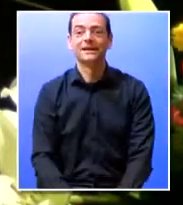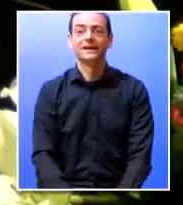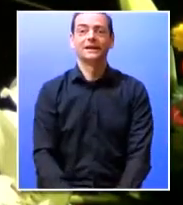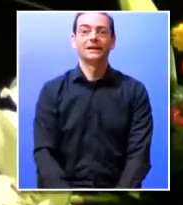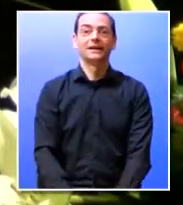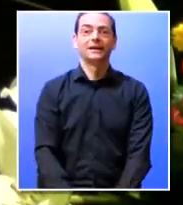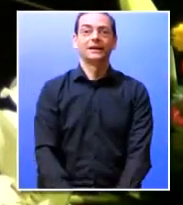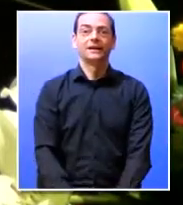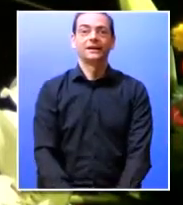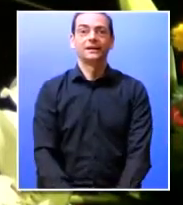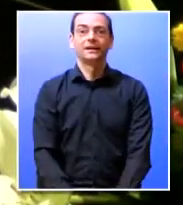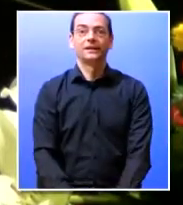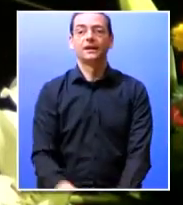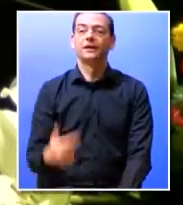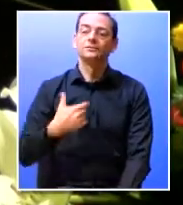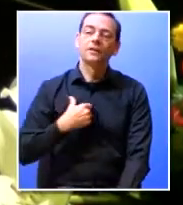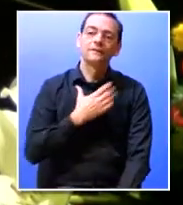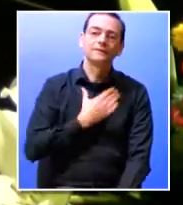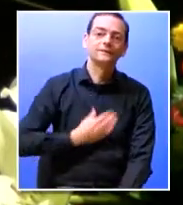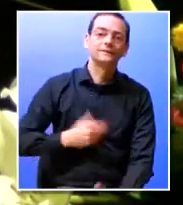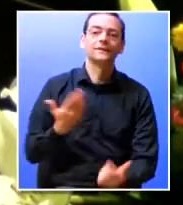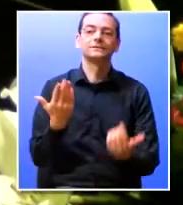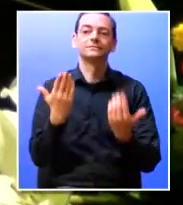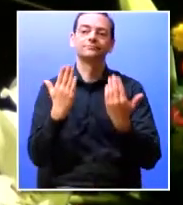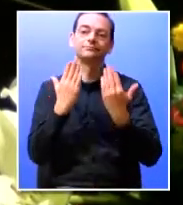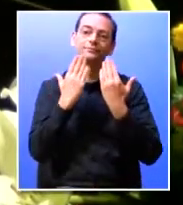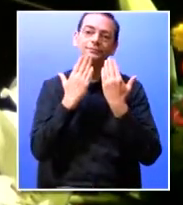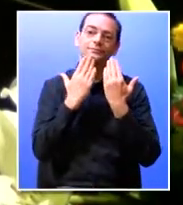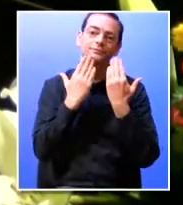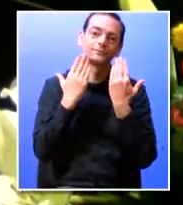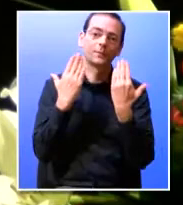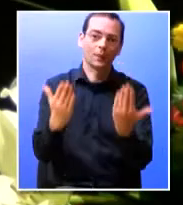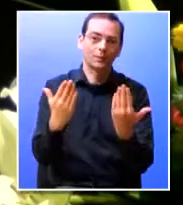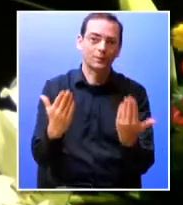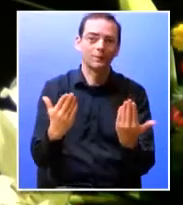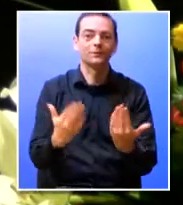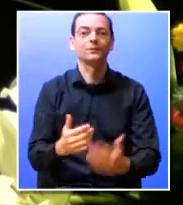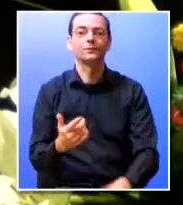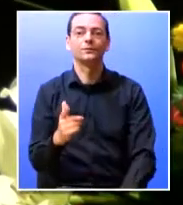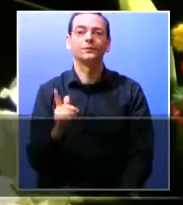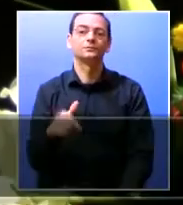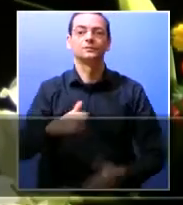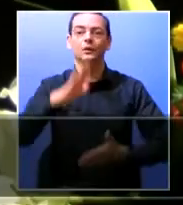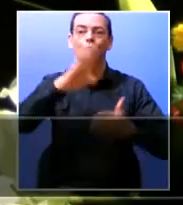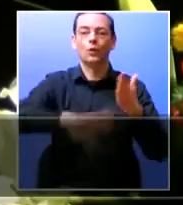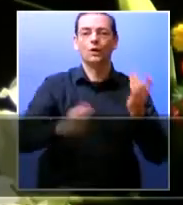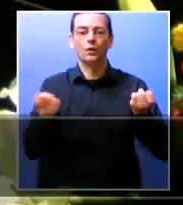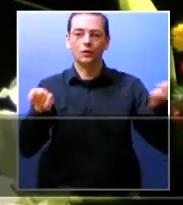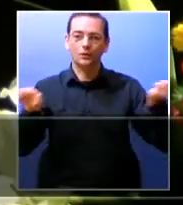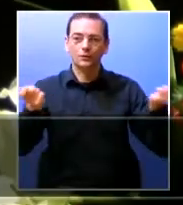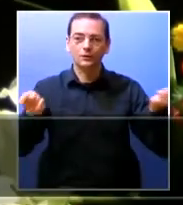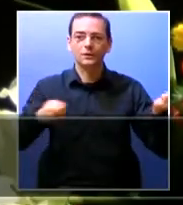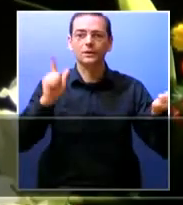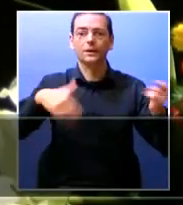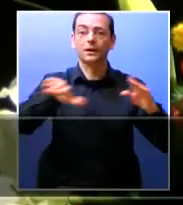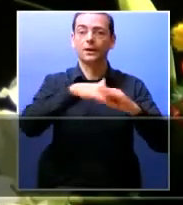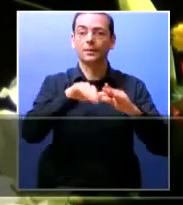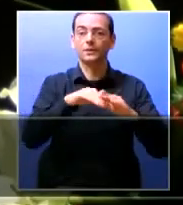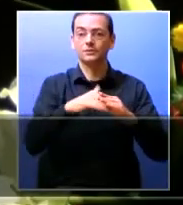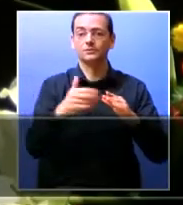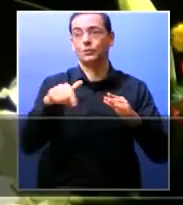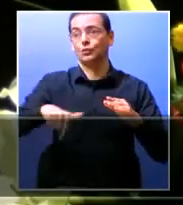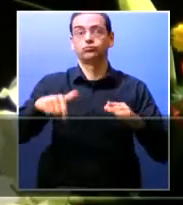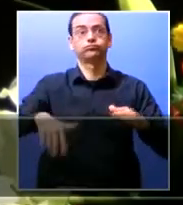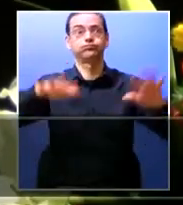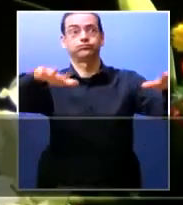Gostaria também de agradecer quer a todos os colegas que estiveram na organização, mas que também aos participantes que aqui estão